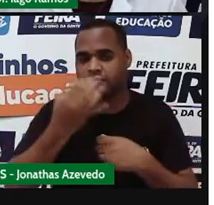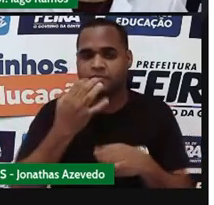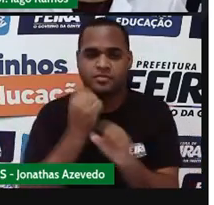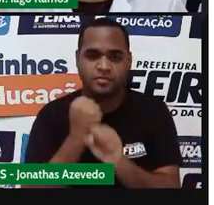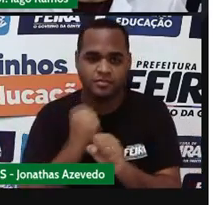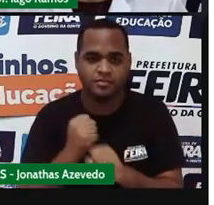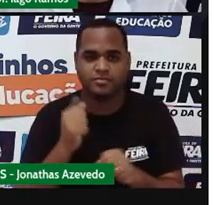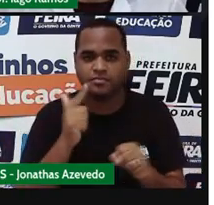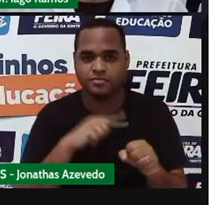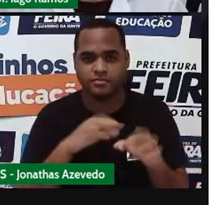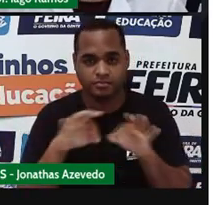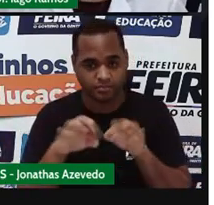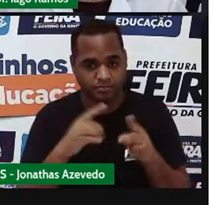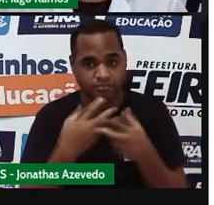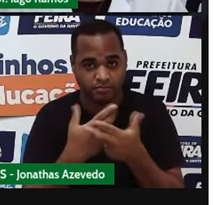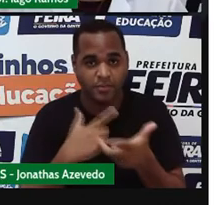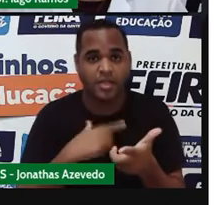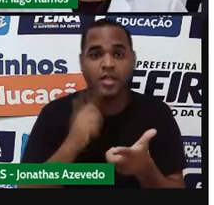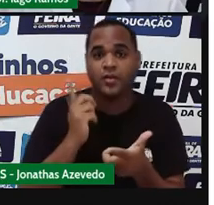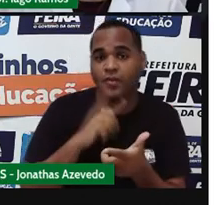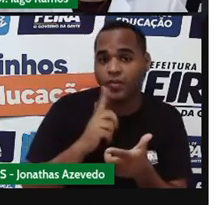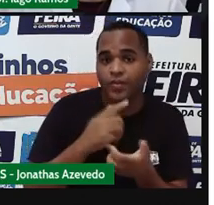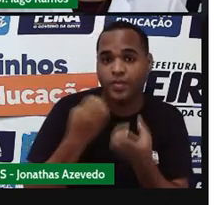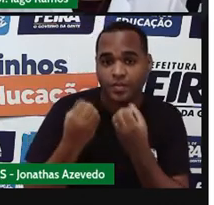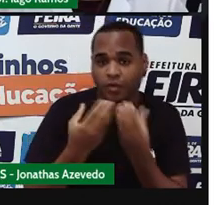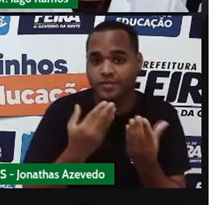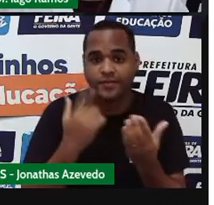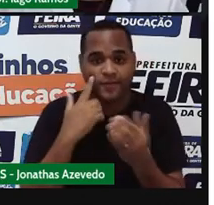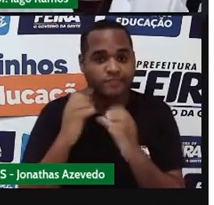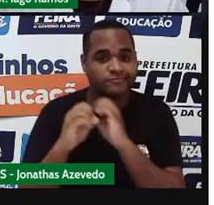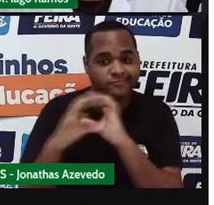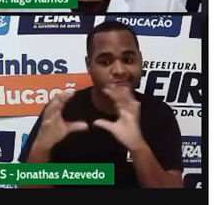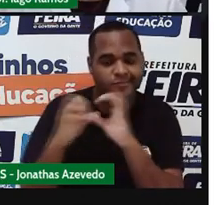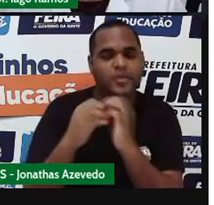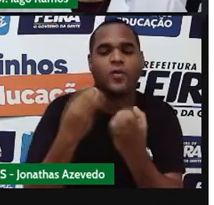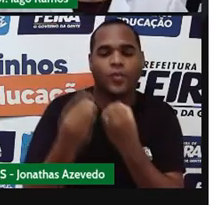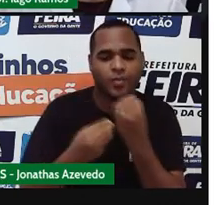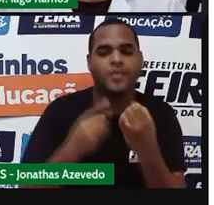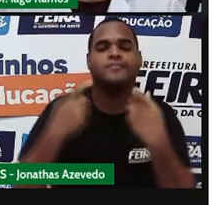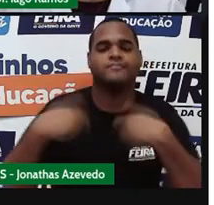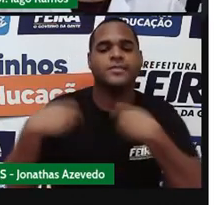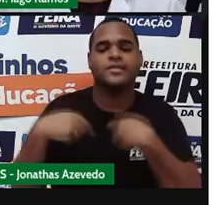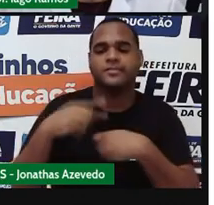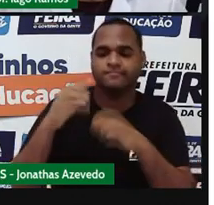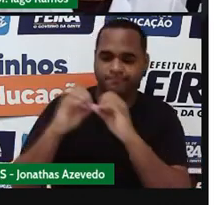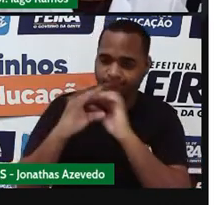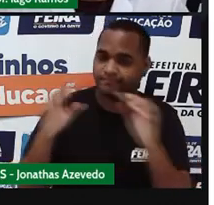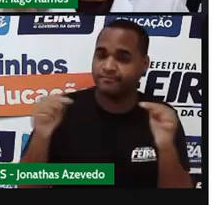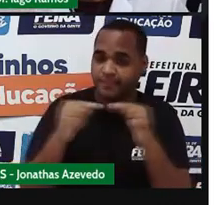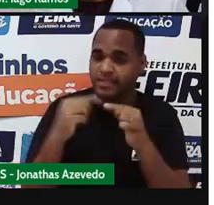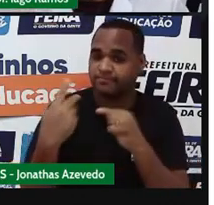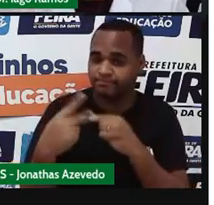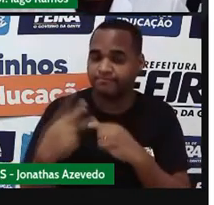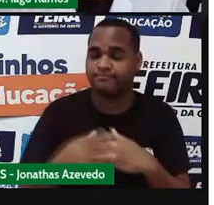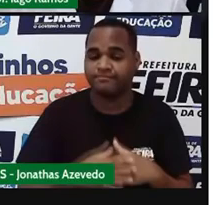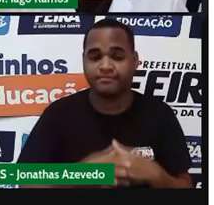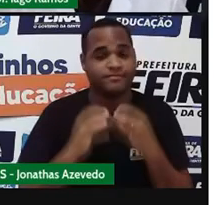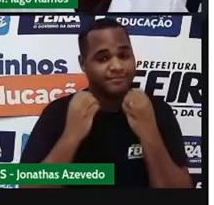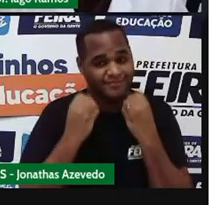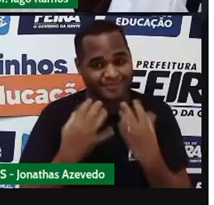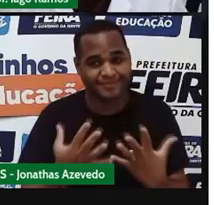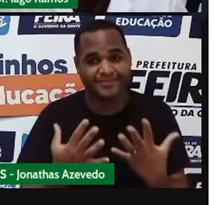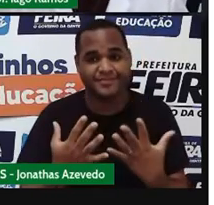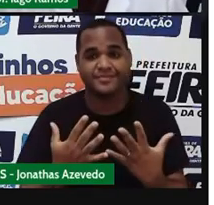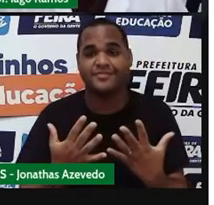poder ser resolvida resolvendo a equação a gente descobre o que precisa ser descoberto para aquela situação tá bom? então é